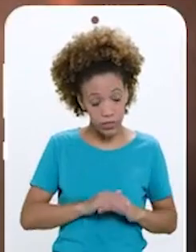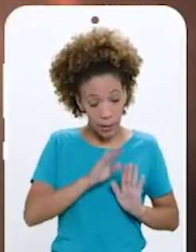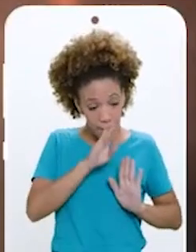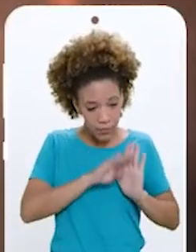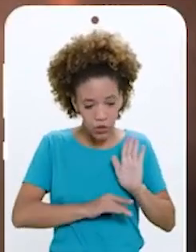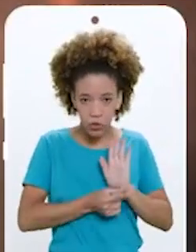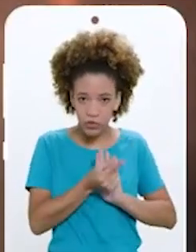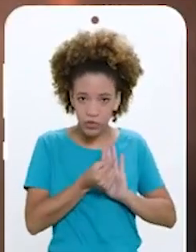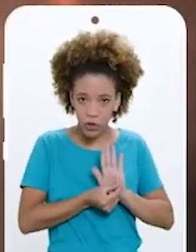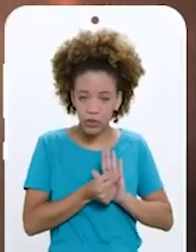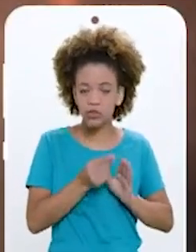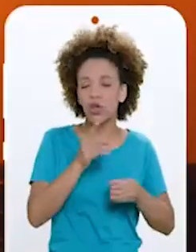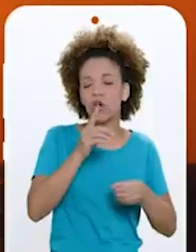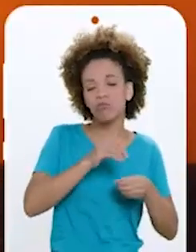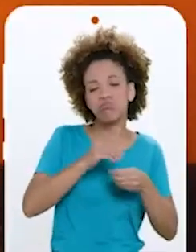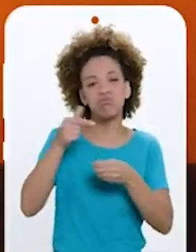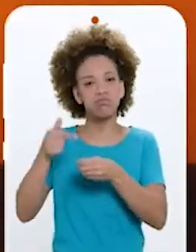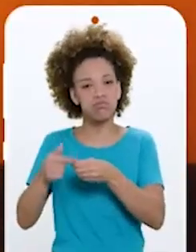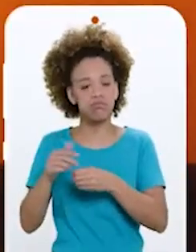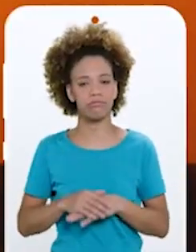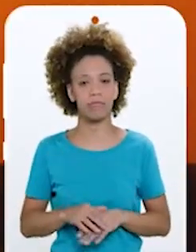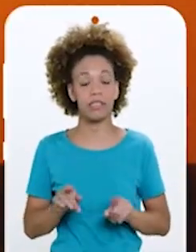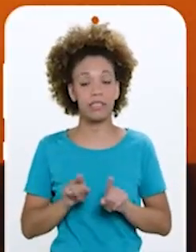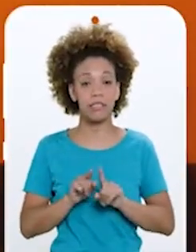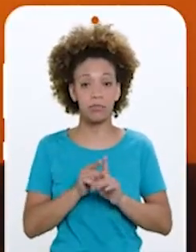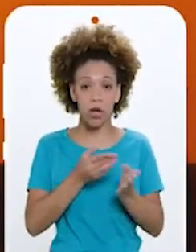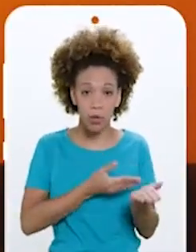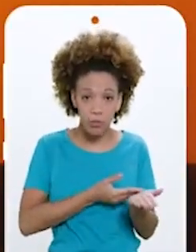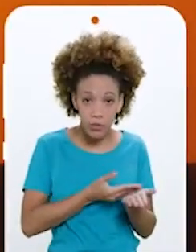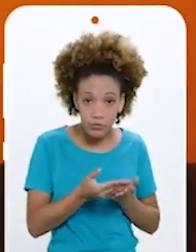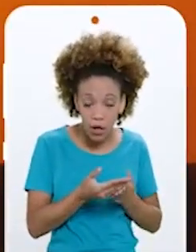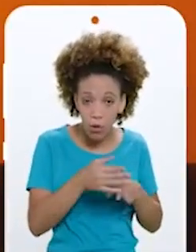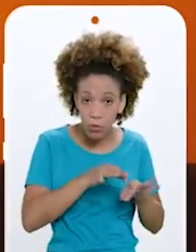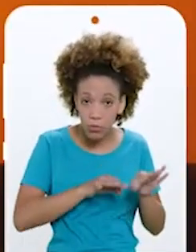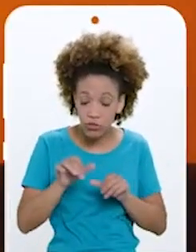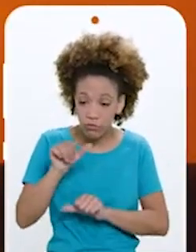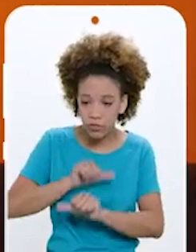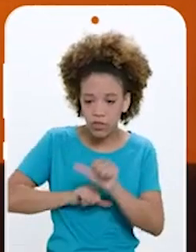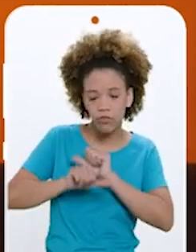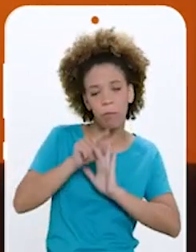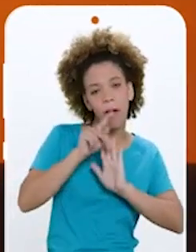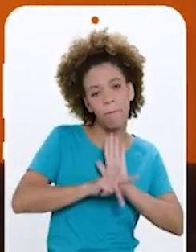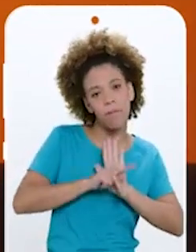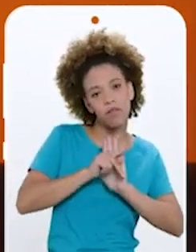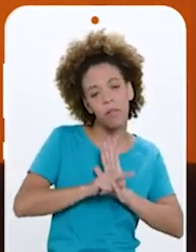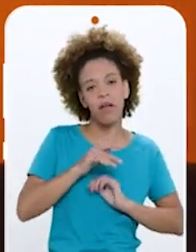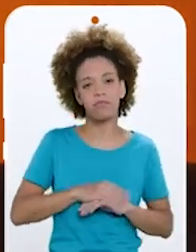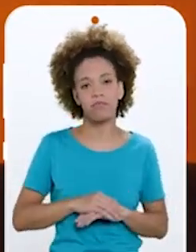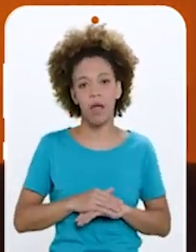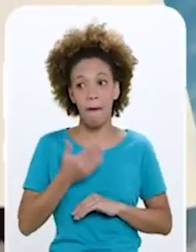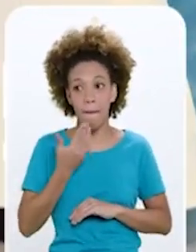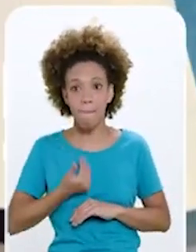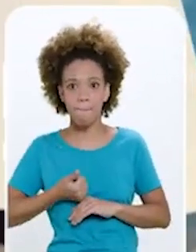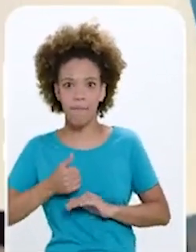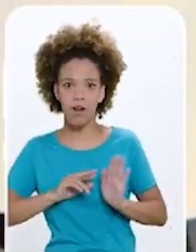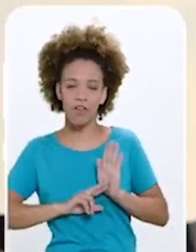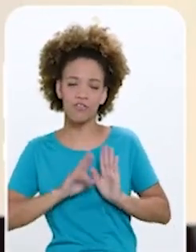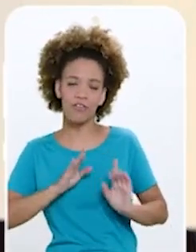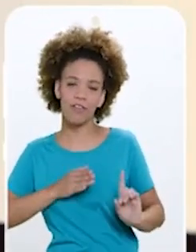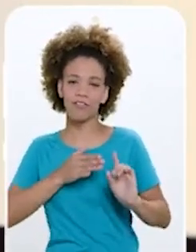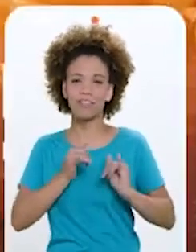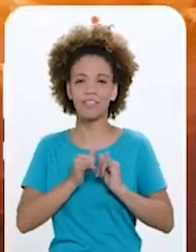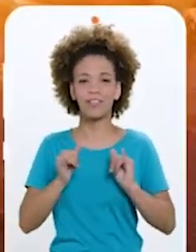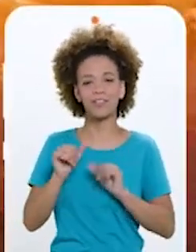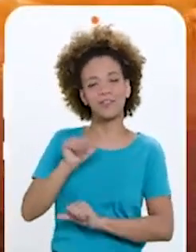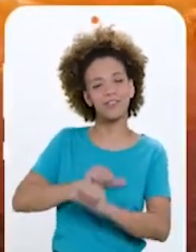e baixar o preço dos combustíveis Também vamos iniciar o processo que vai transformar a Petrobras Na maior e mais moderna